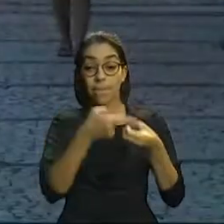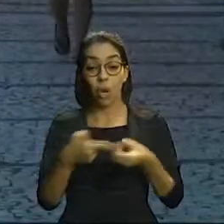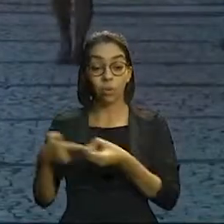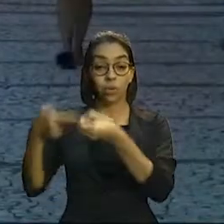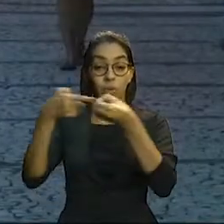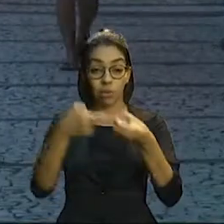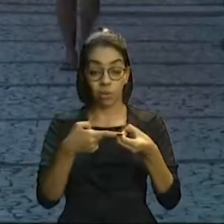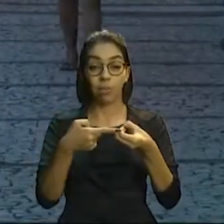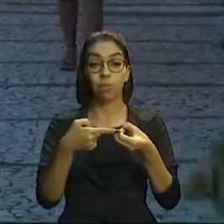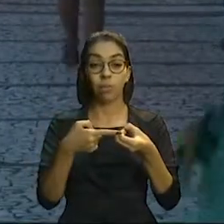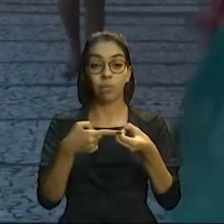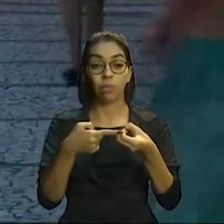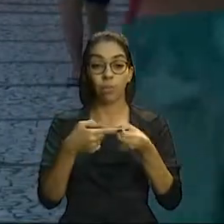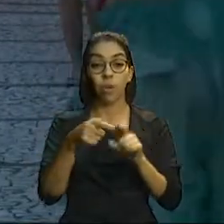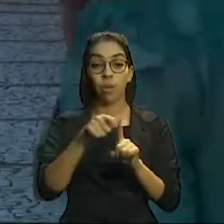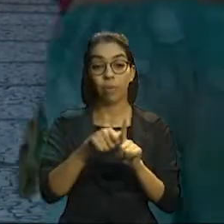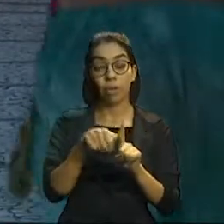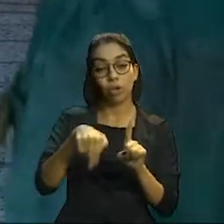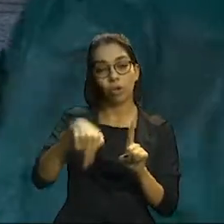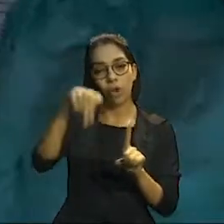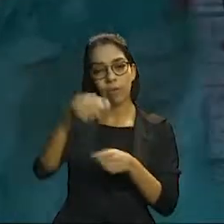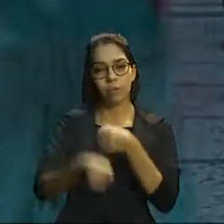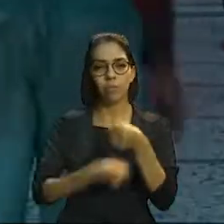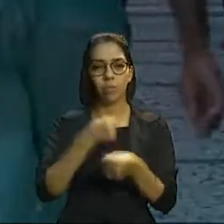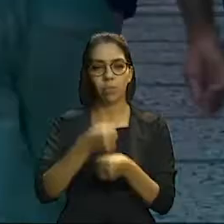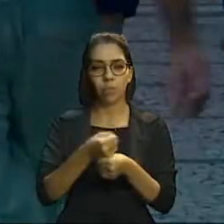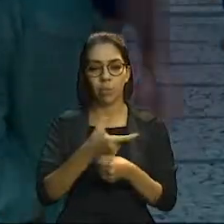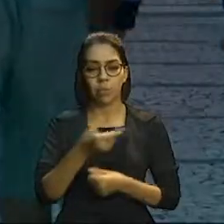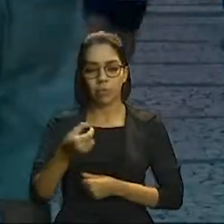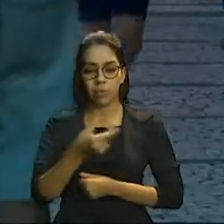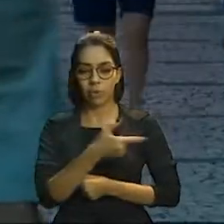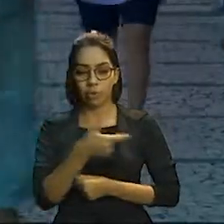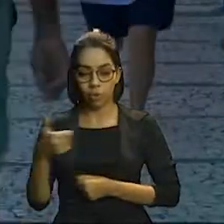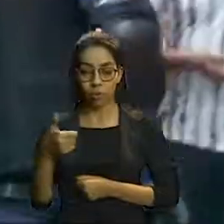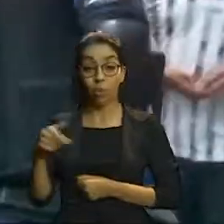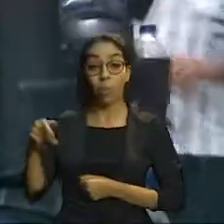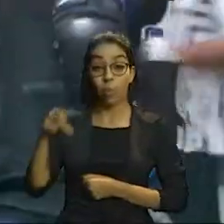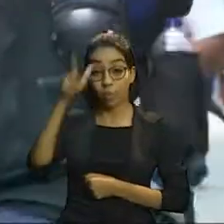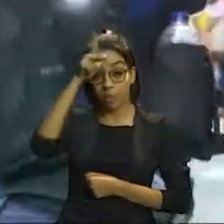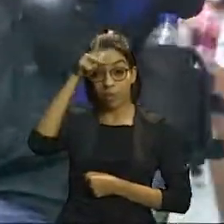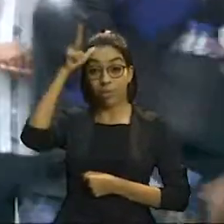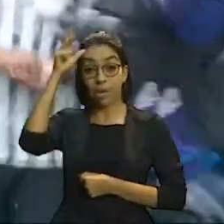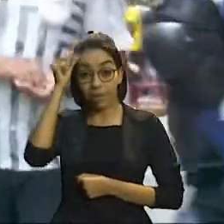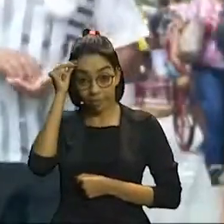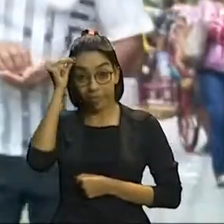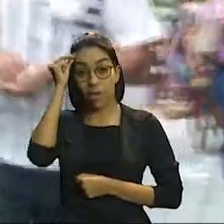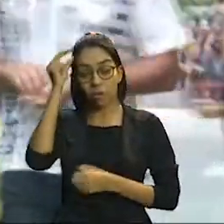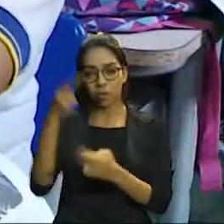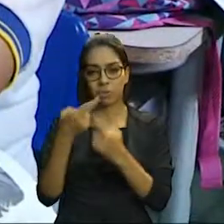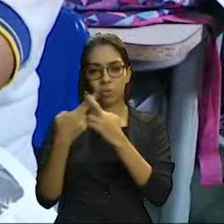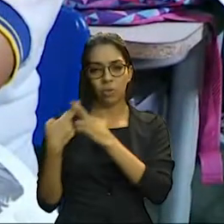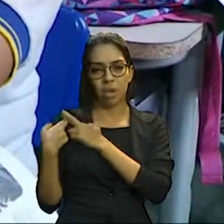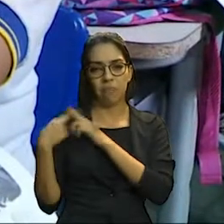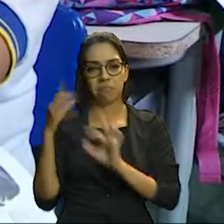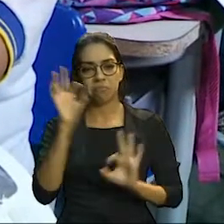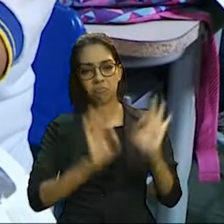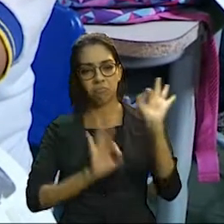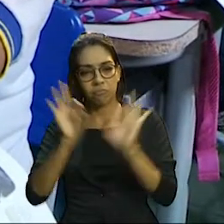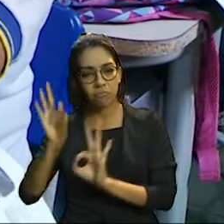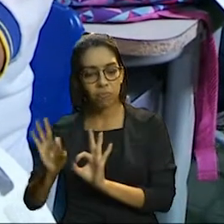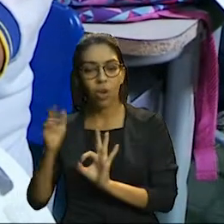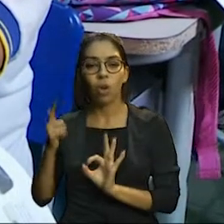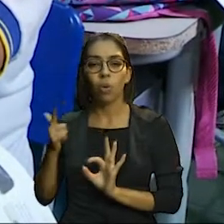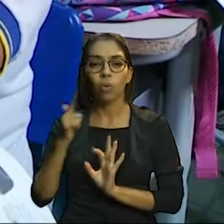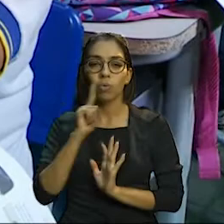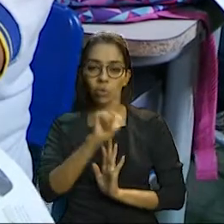lançado em novembro de 2021 pela Frente Nacional dos Prefeitos, trouxe como destaques a diminuição